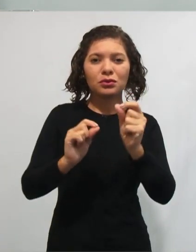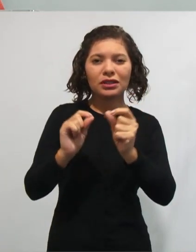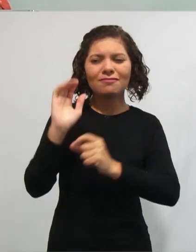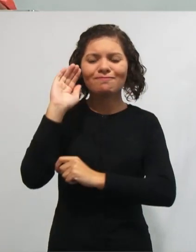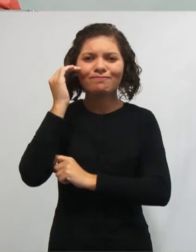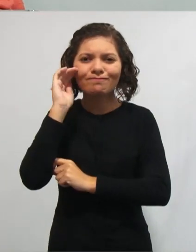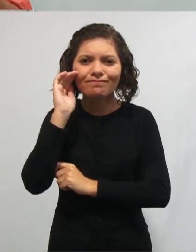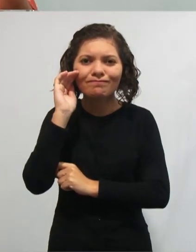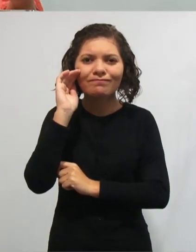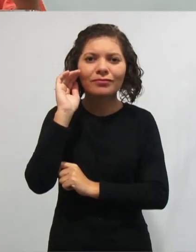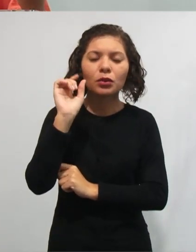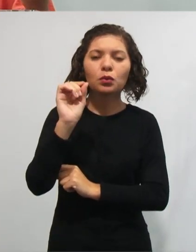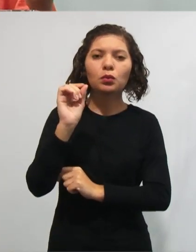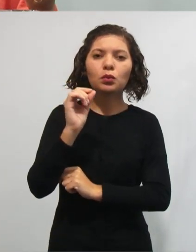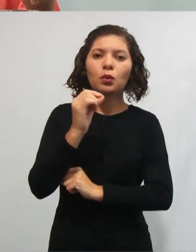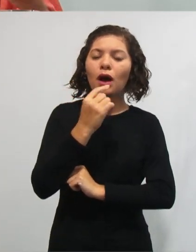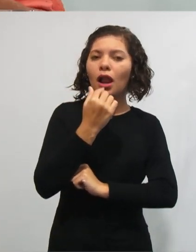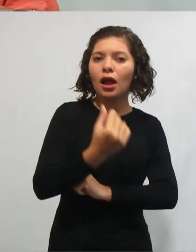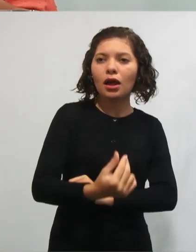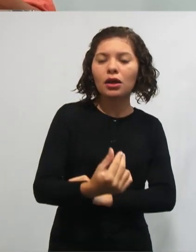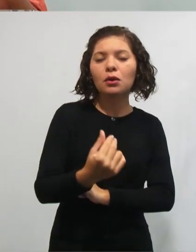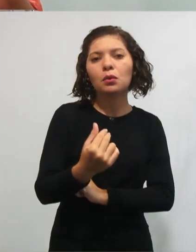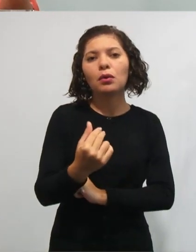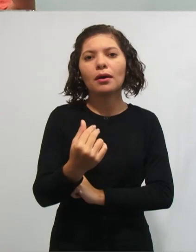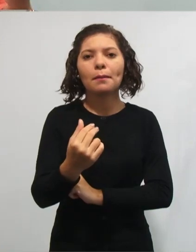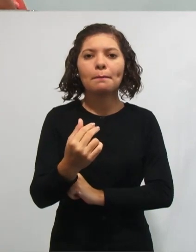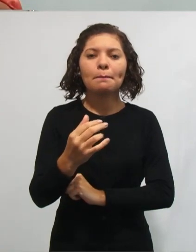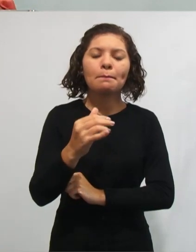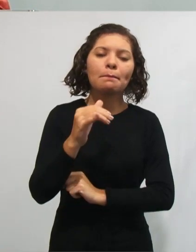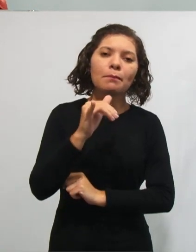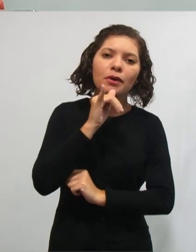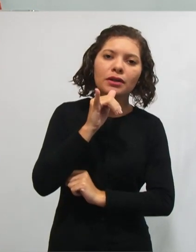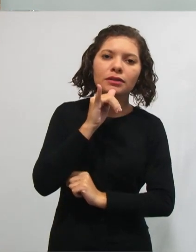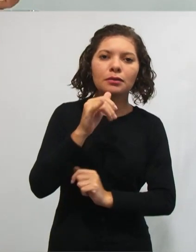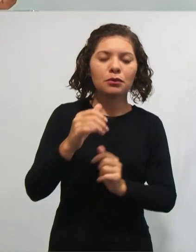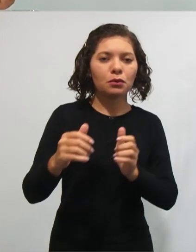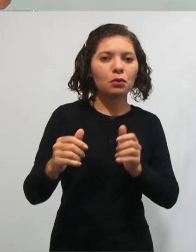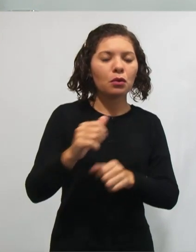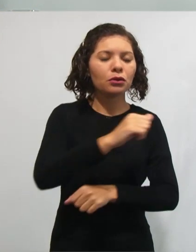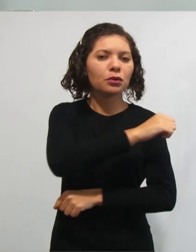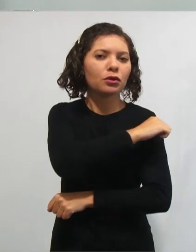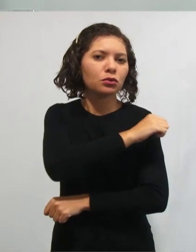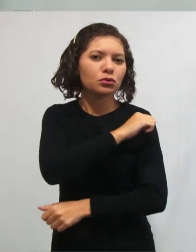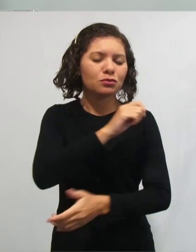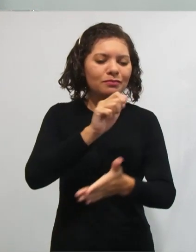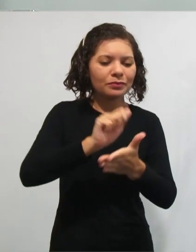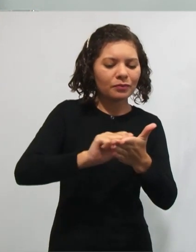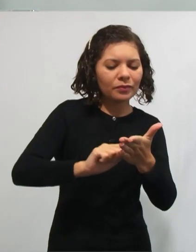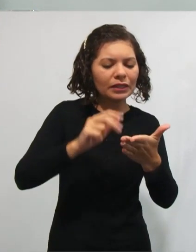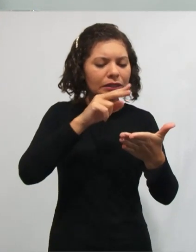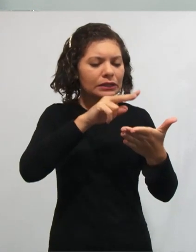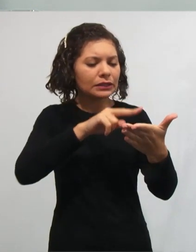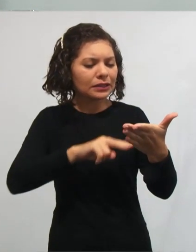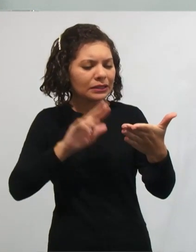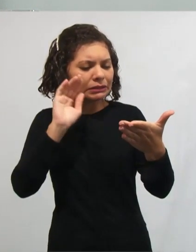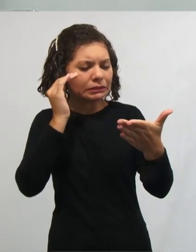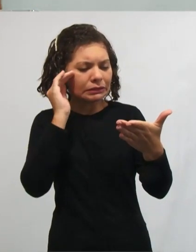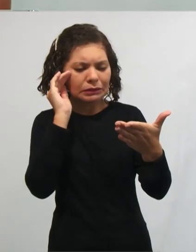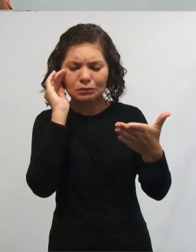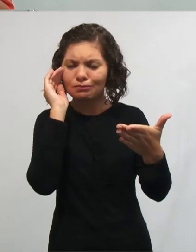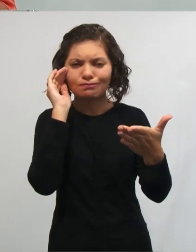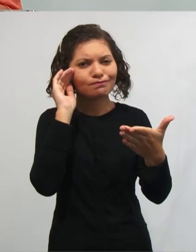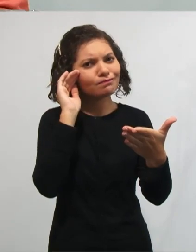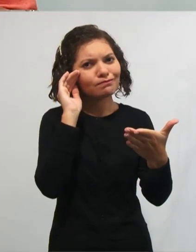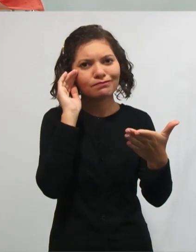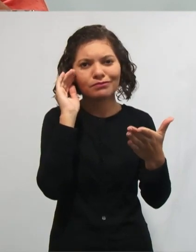língua quando esse aluno é colocado então para escrever, para interpretar textos, o que dificulta então o seu aprendizagem